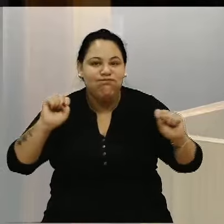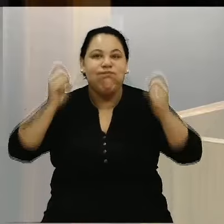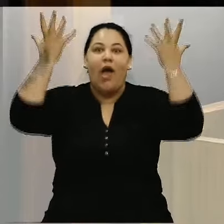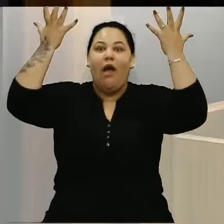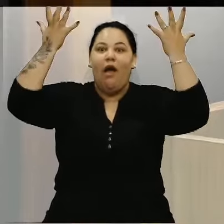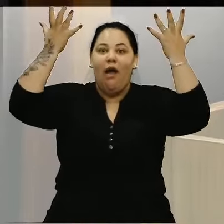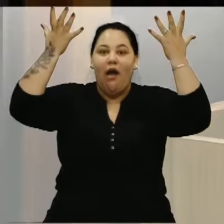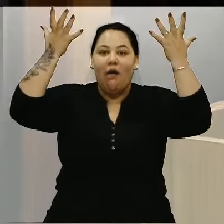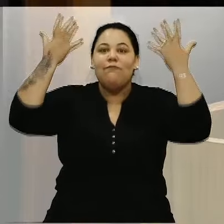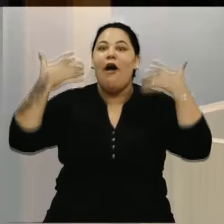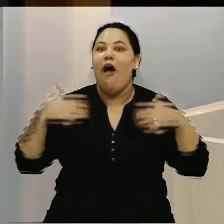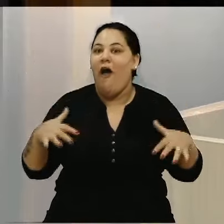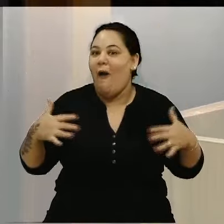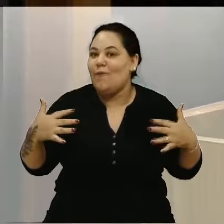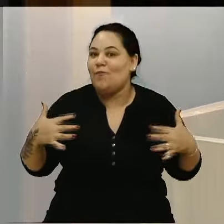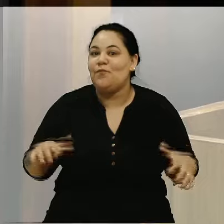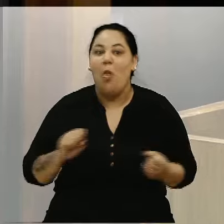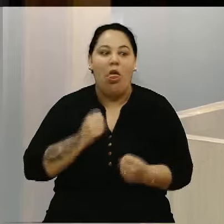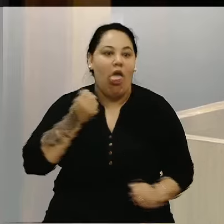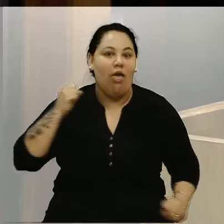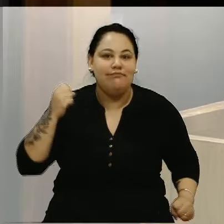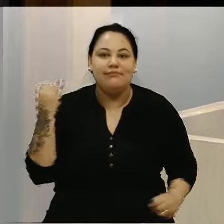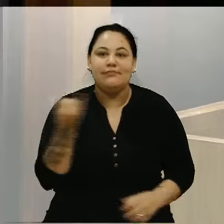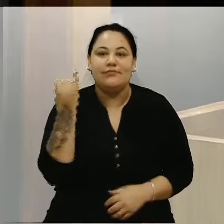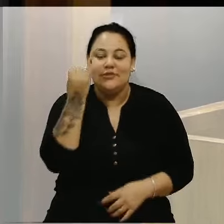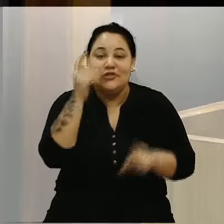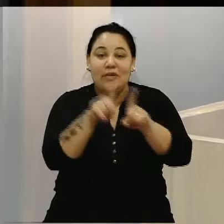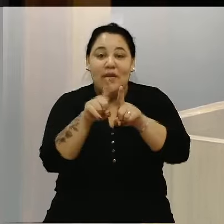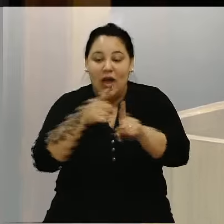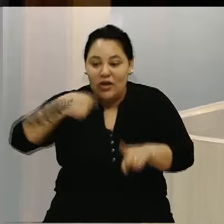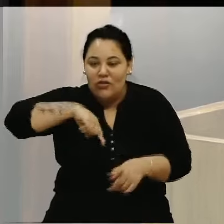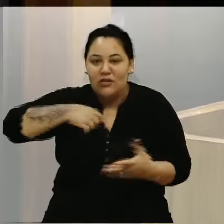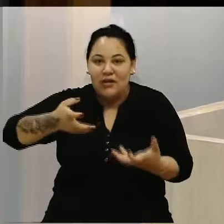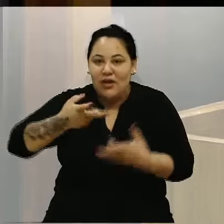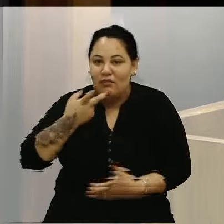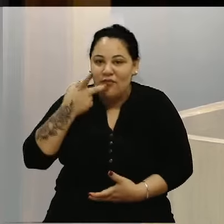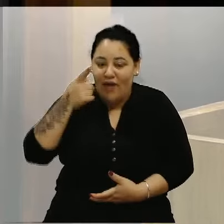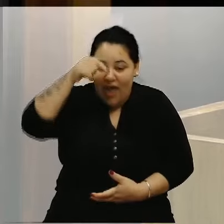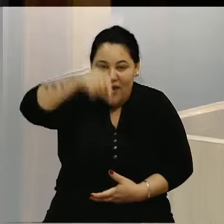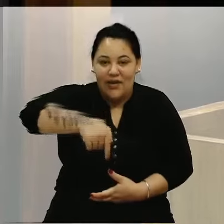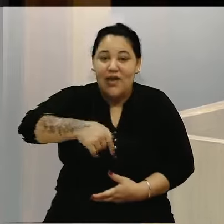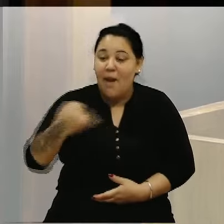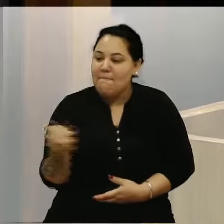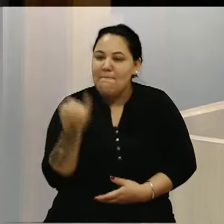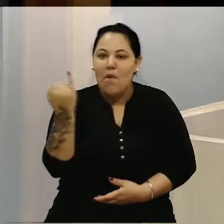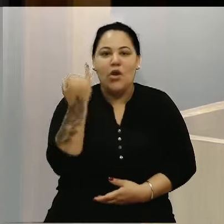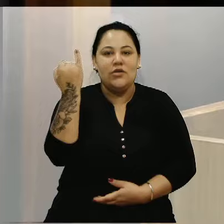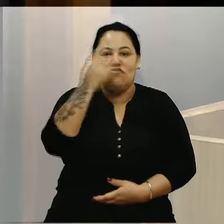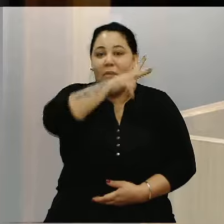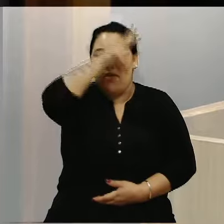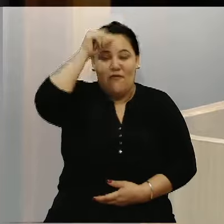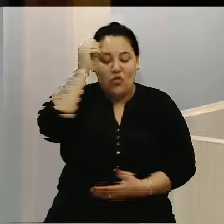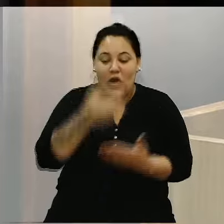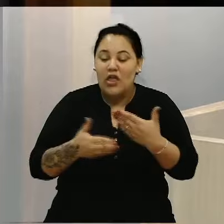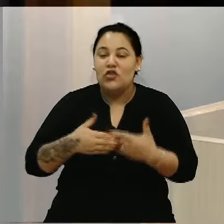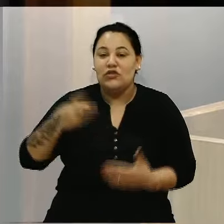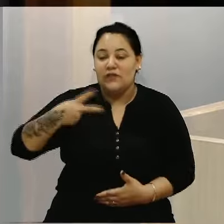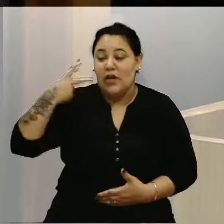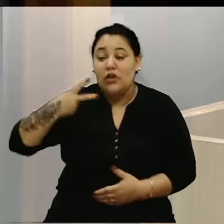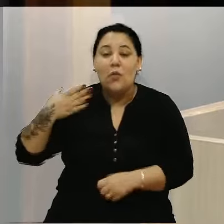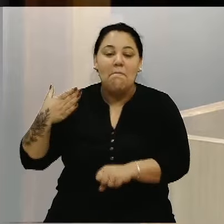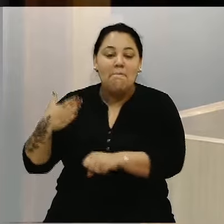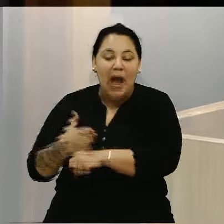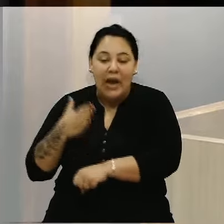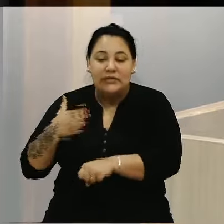evento importante E a gente vem aqui dizer Que é importante Que a Prefeitura E os vereadores Se envolvam